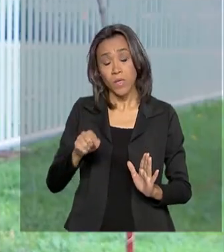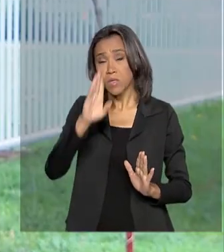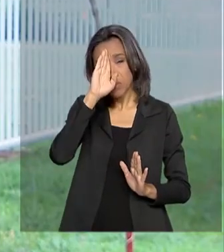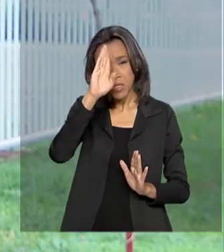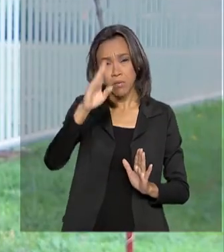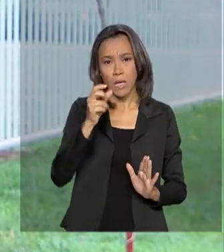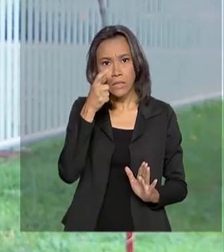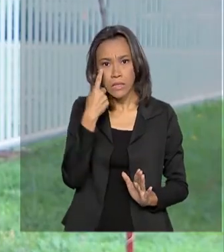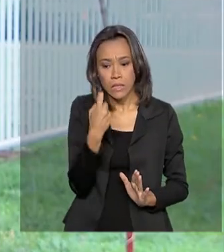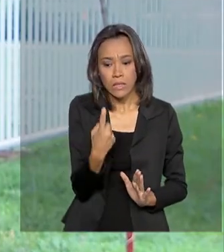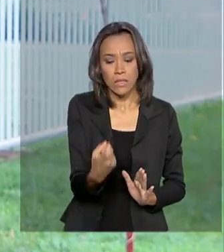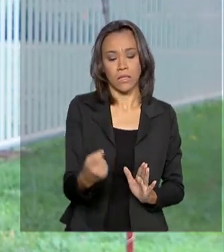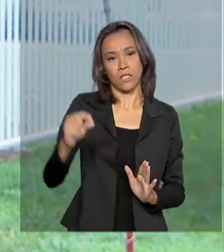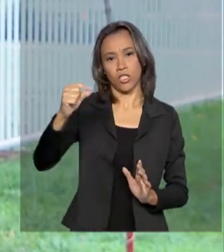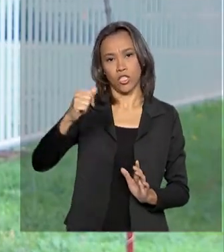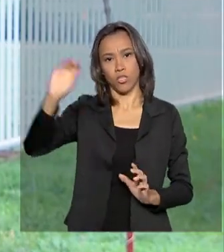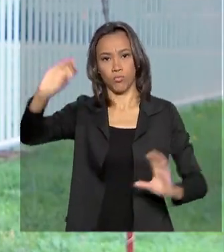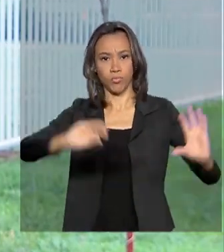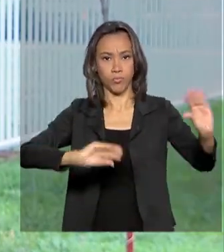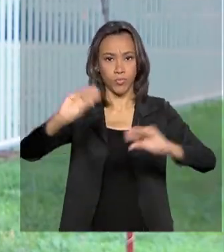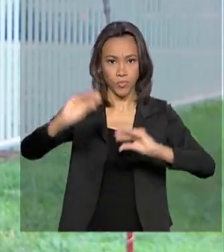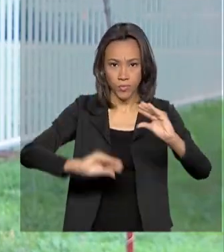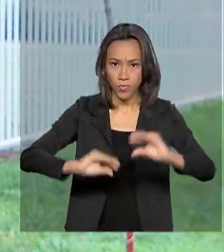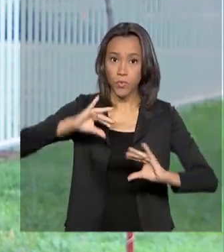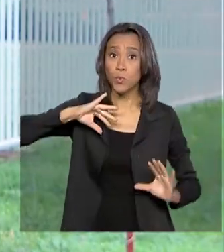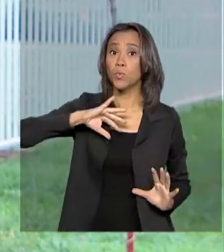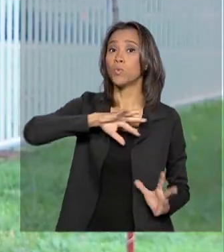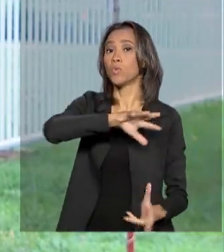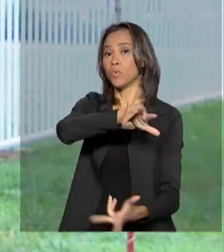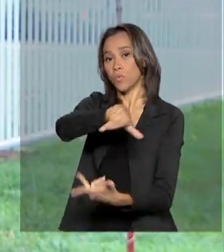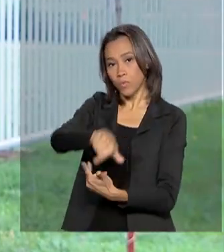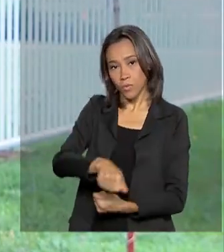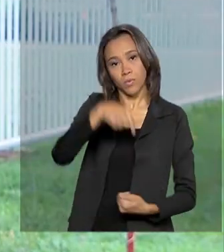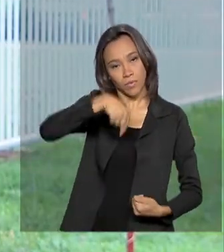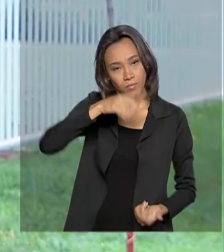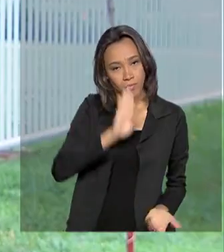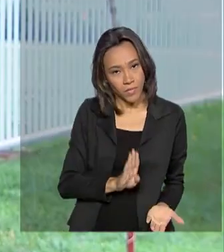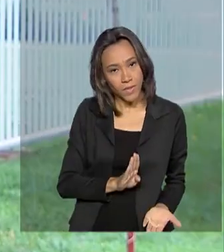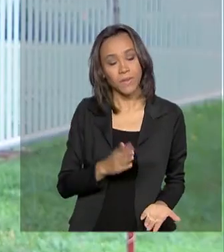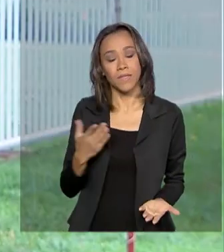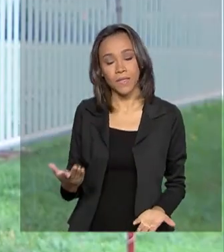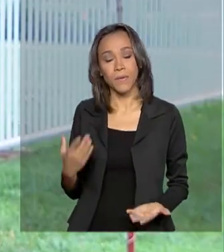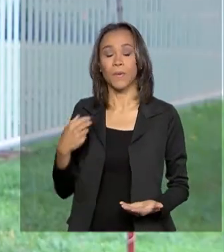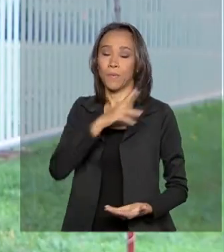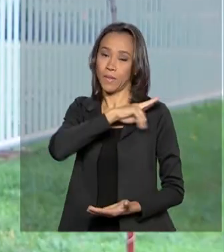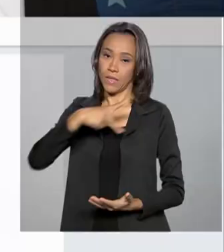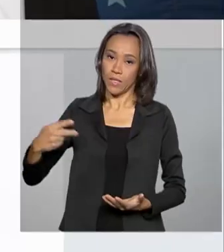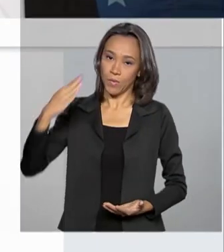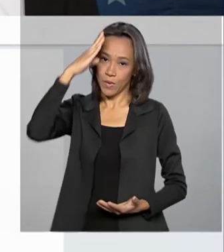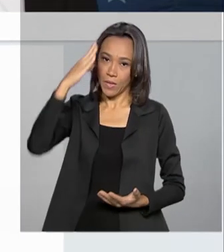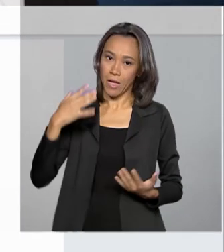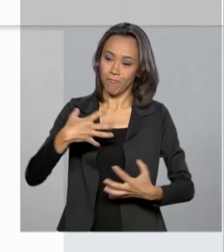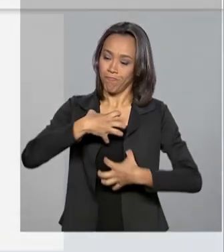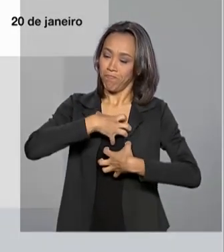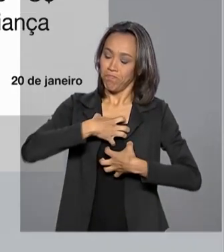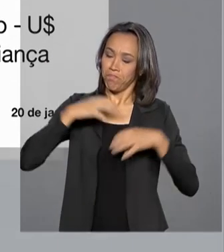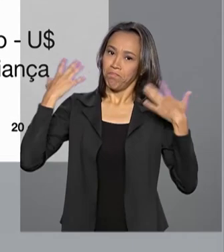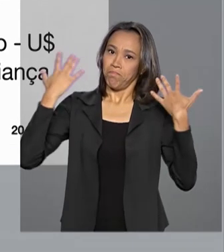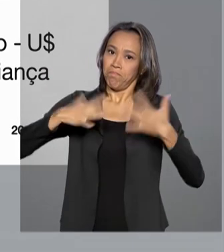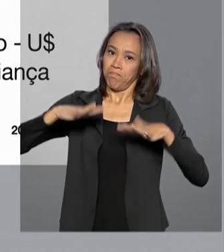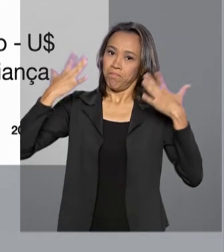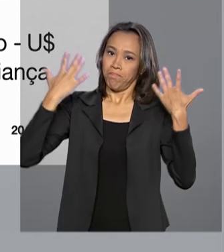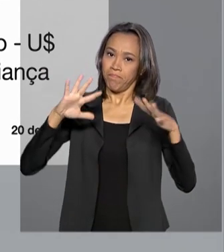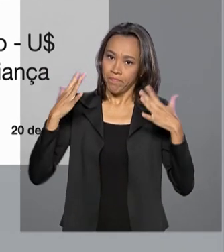investimentos estrangeiros no mundo no ano passado. O presidente Jair Bolsonaro comemorou e, pelas redes sociais,